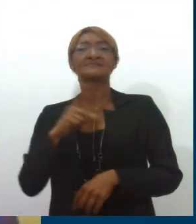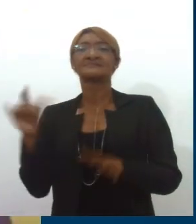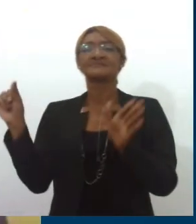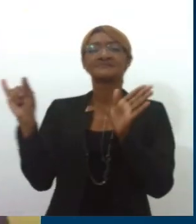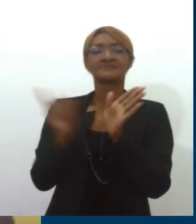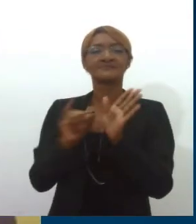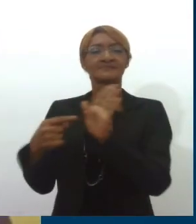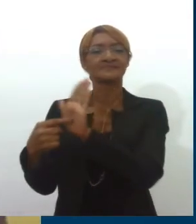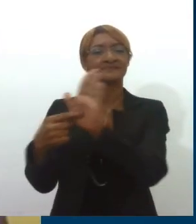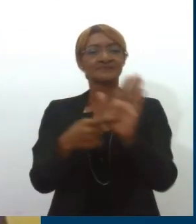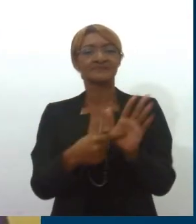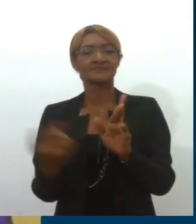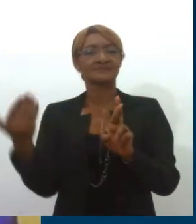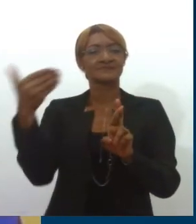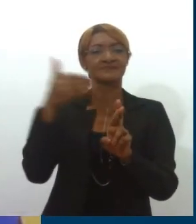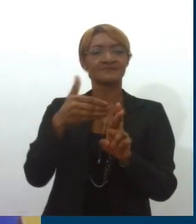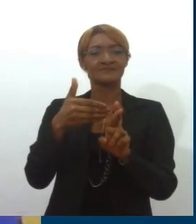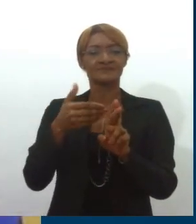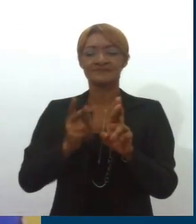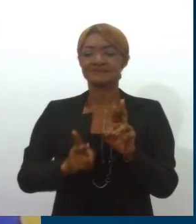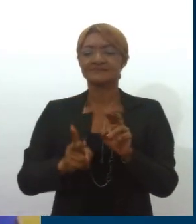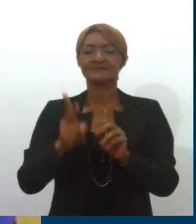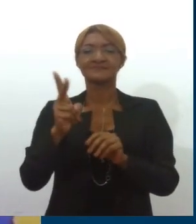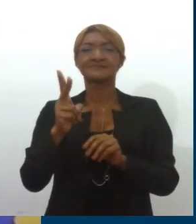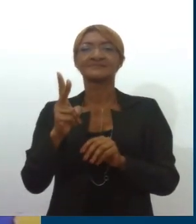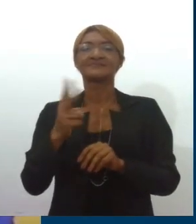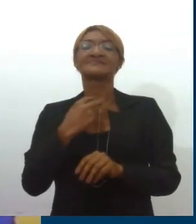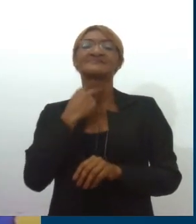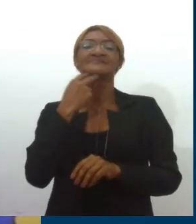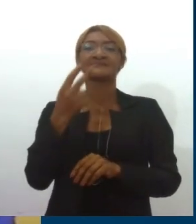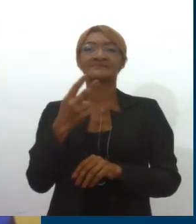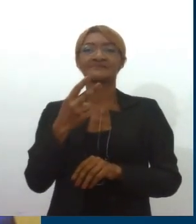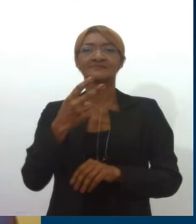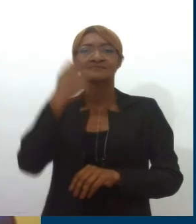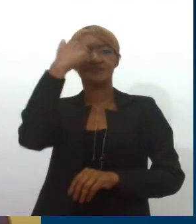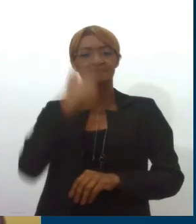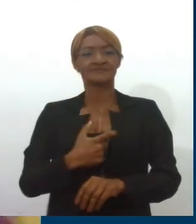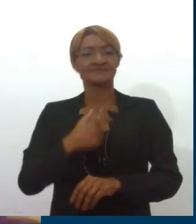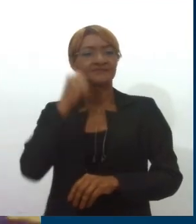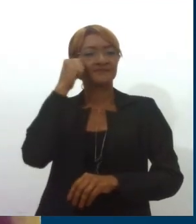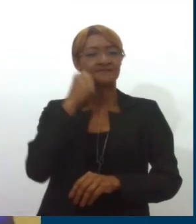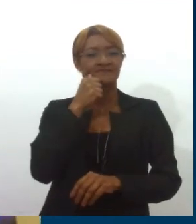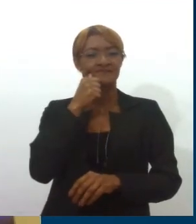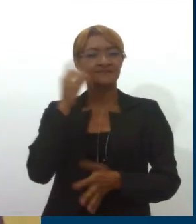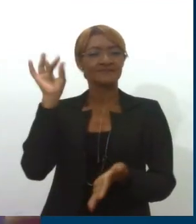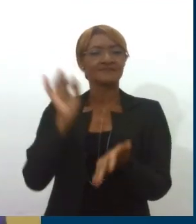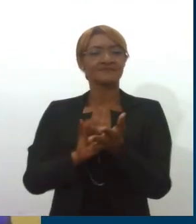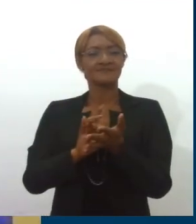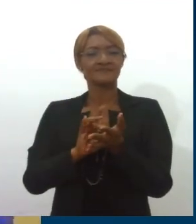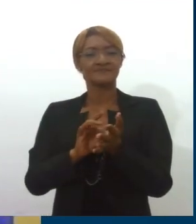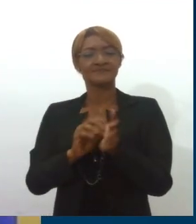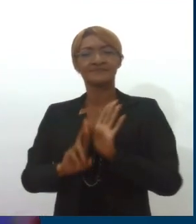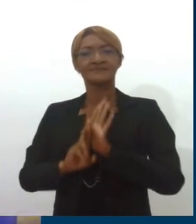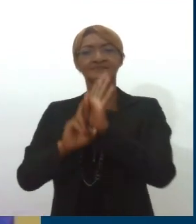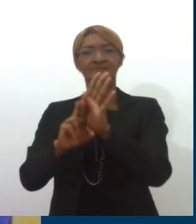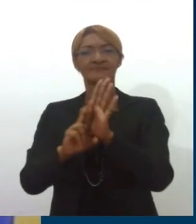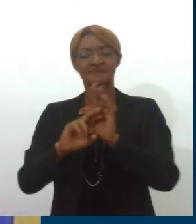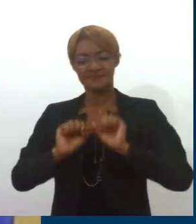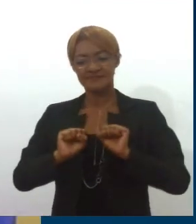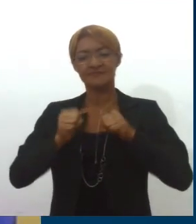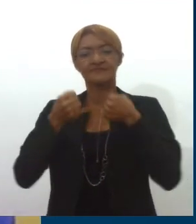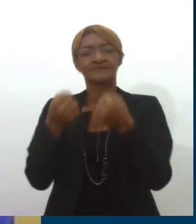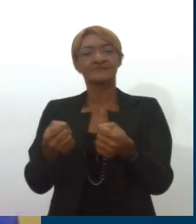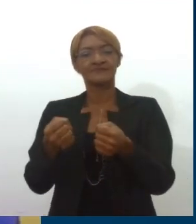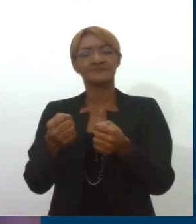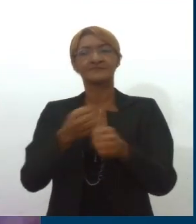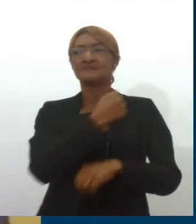afluentes que compõem minha voz. Ser mulher é ser da nascente a foz. Toda força que tem